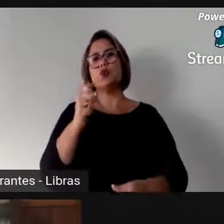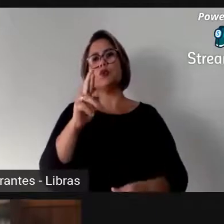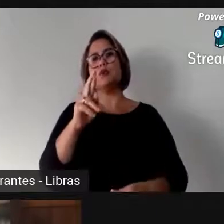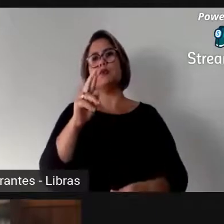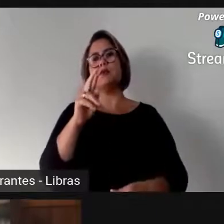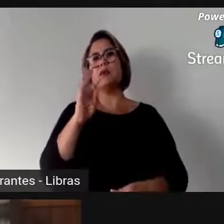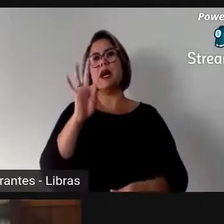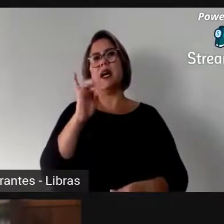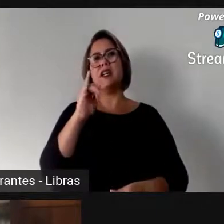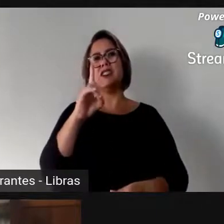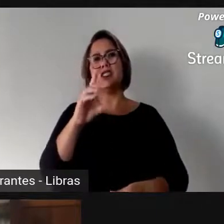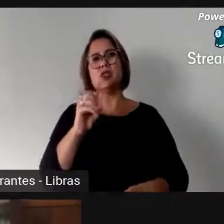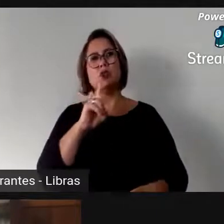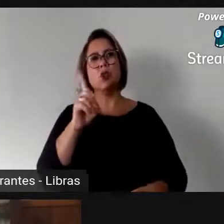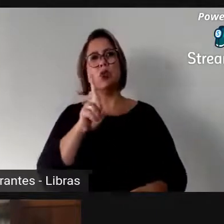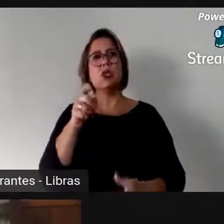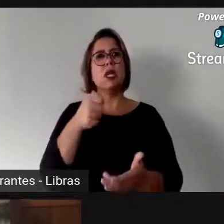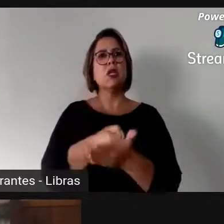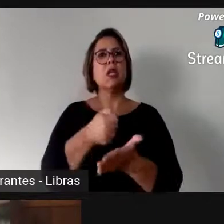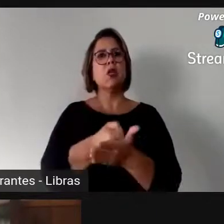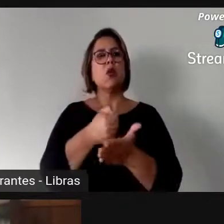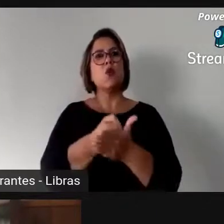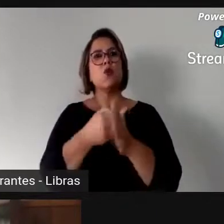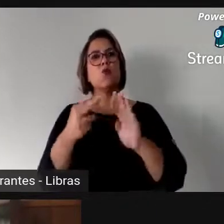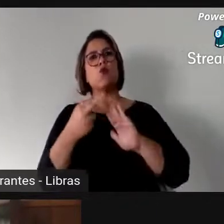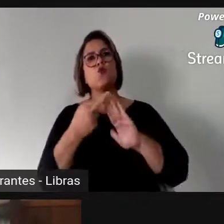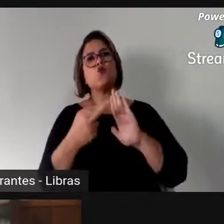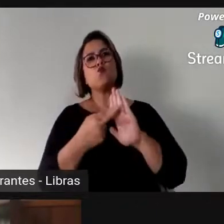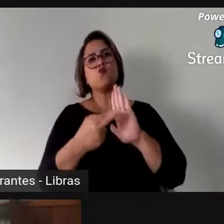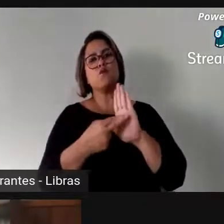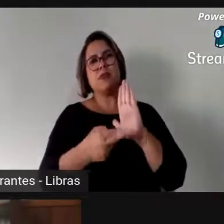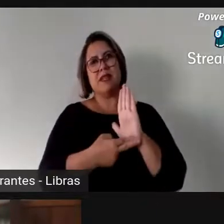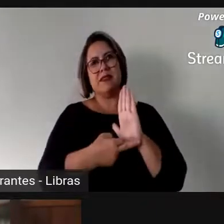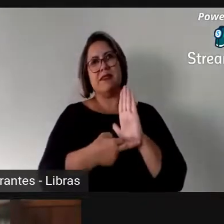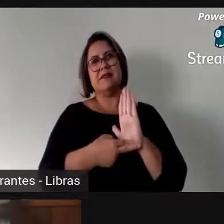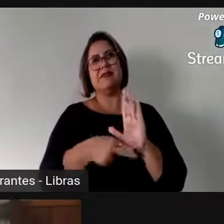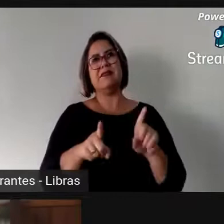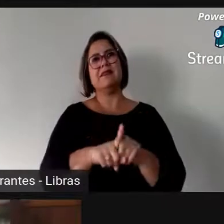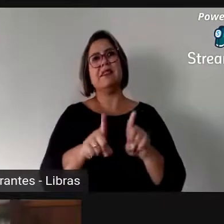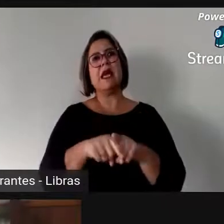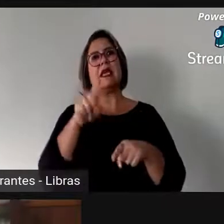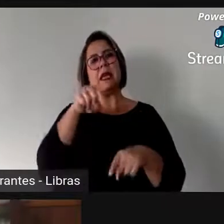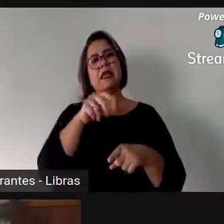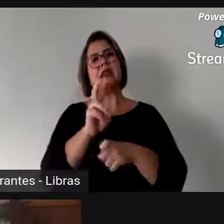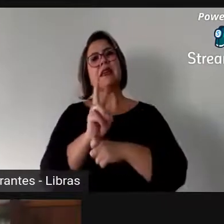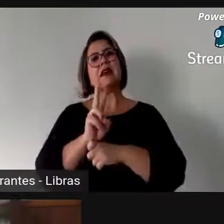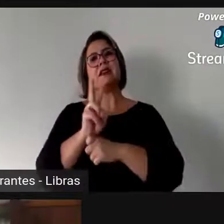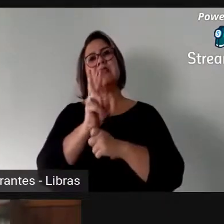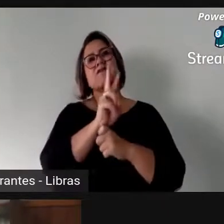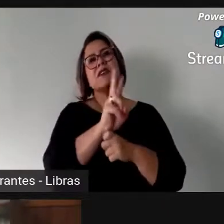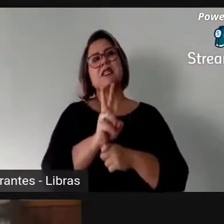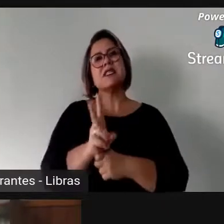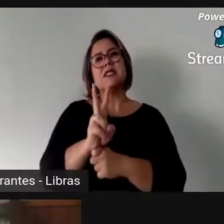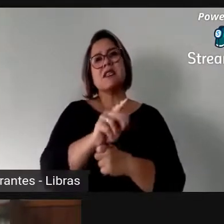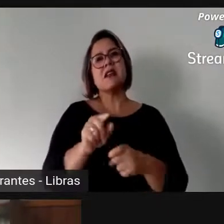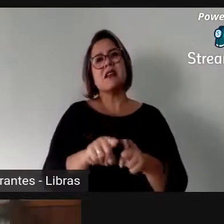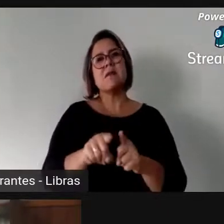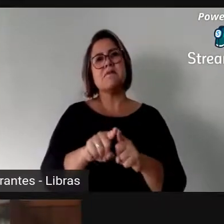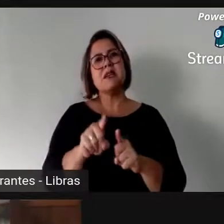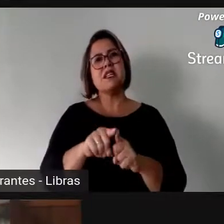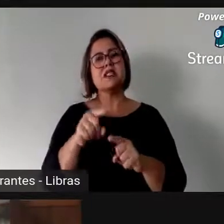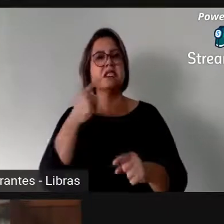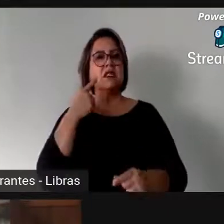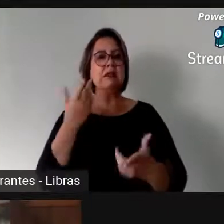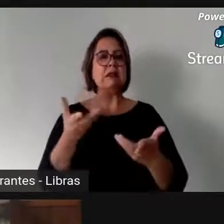não cumprem a regra e quem tem que cumprir e quem tem que fiscalizar acha que isso é uma mera formalidade